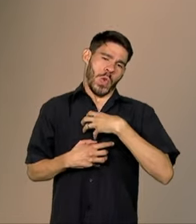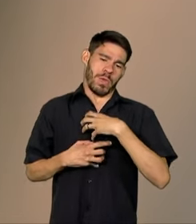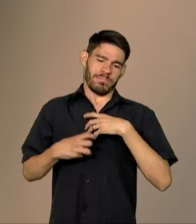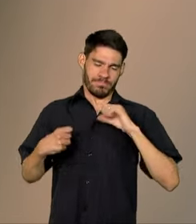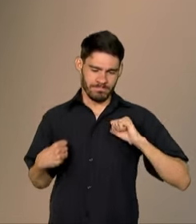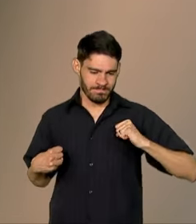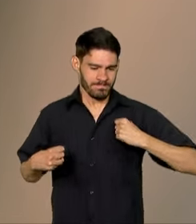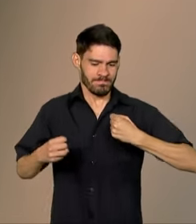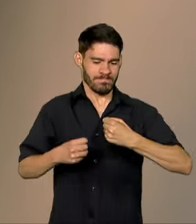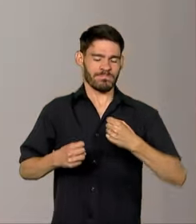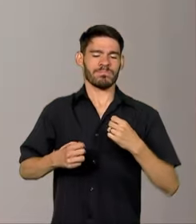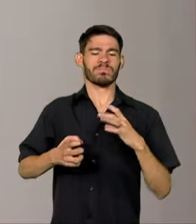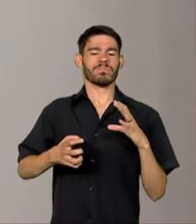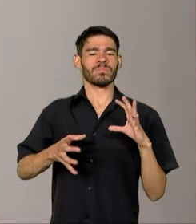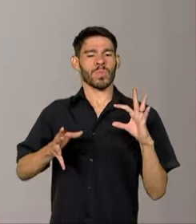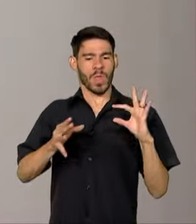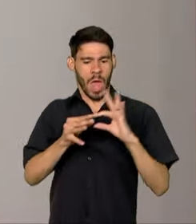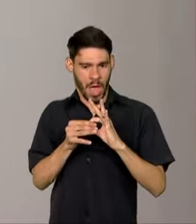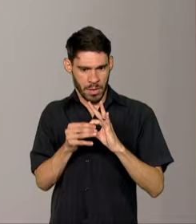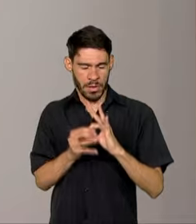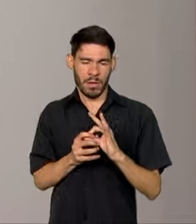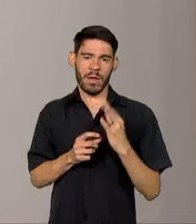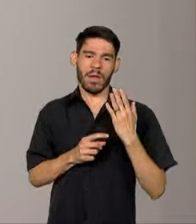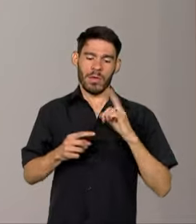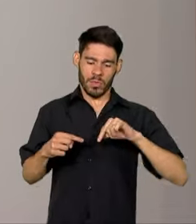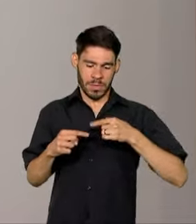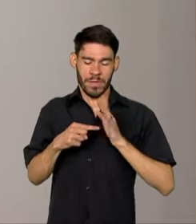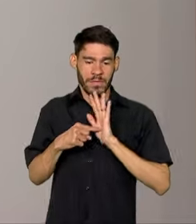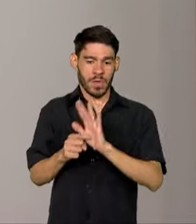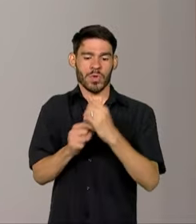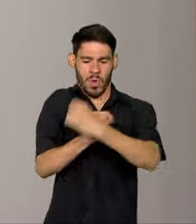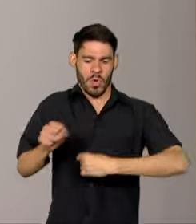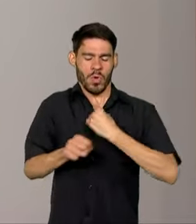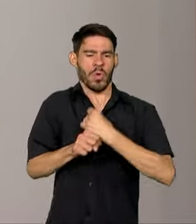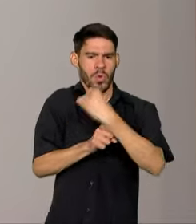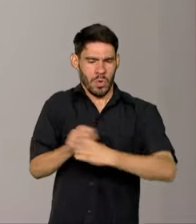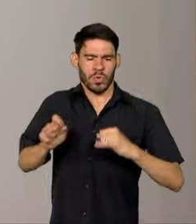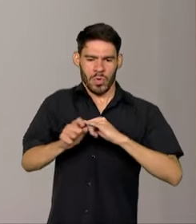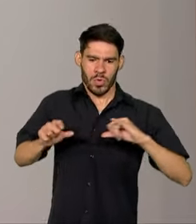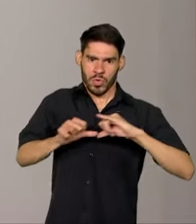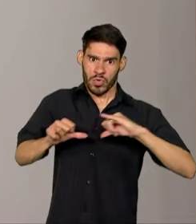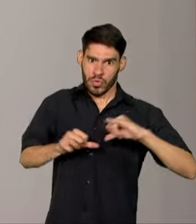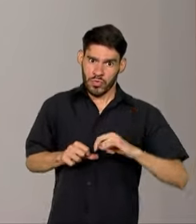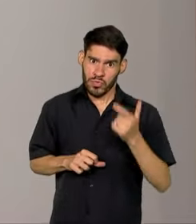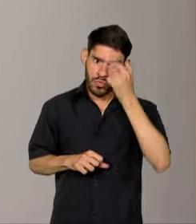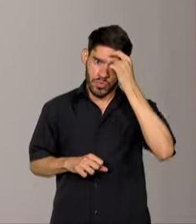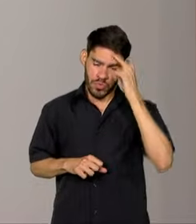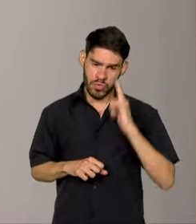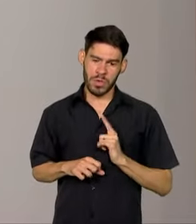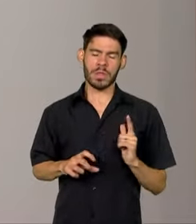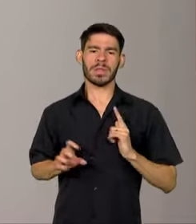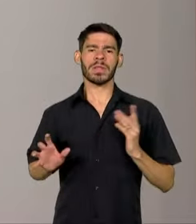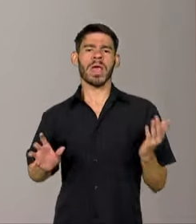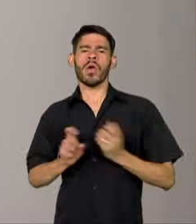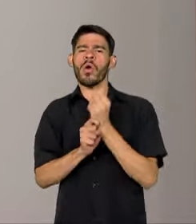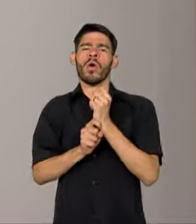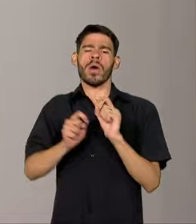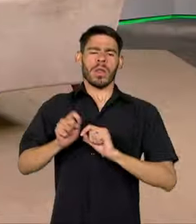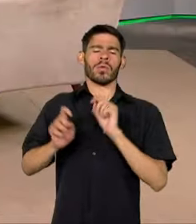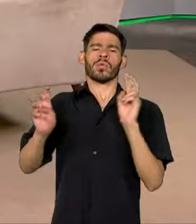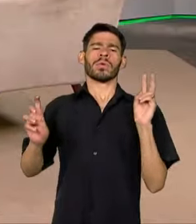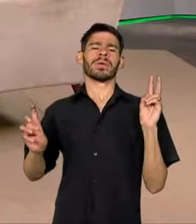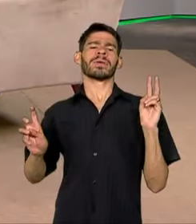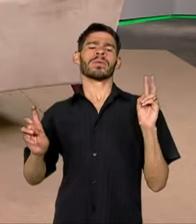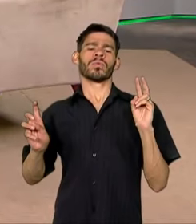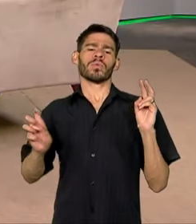enfrentar o HIV. E para ajudar nesse desafio, todos os anos vocês lançam campanhas, né, de conscientização. Qual é a desse ano, qual é o tema